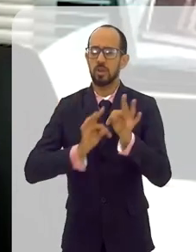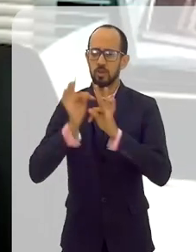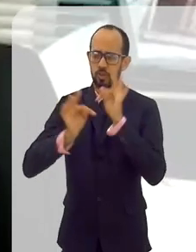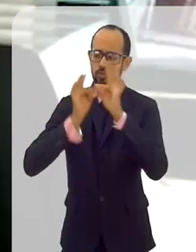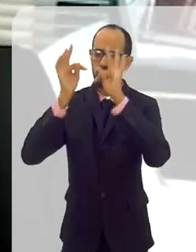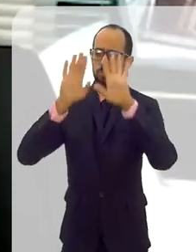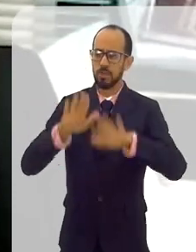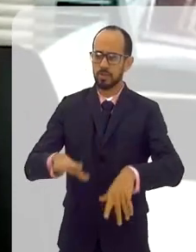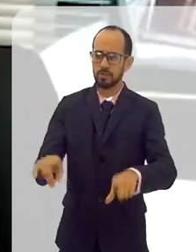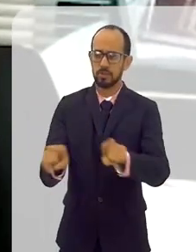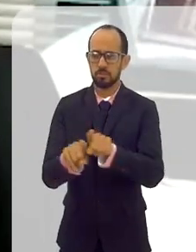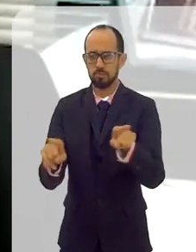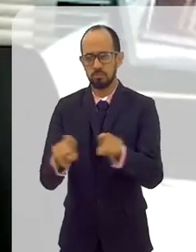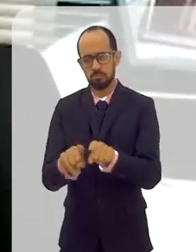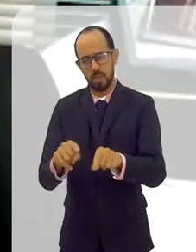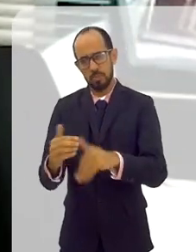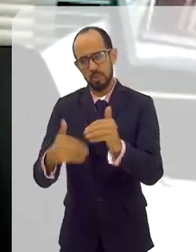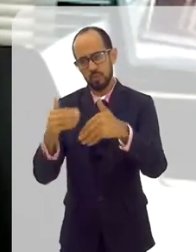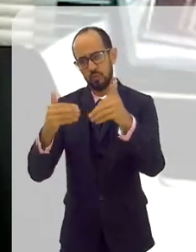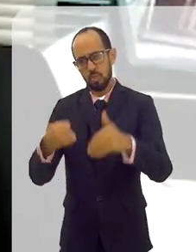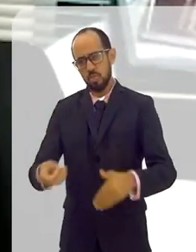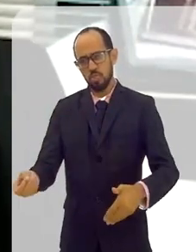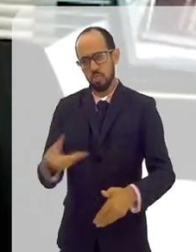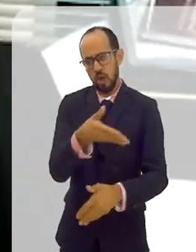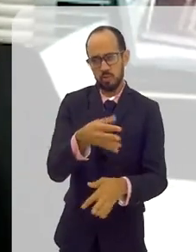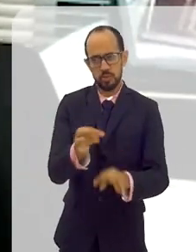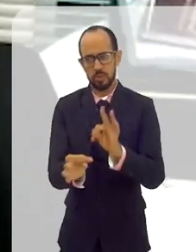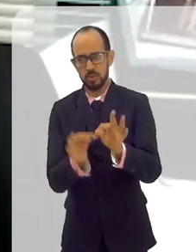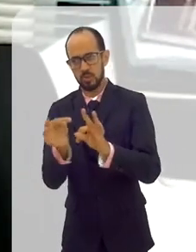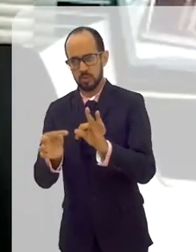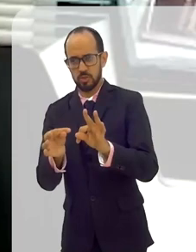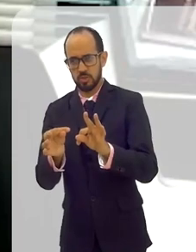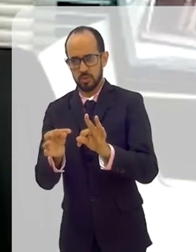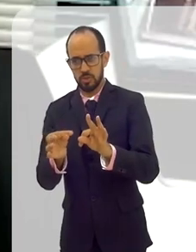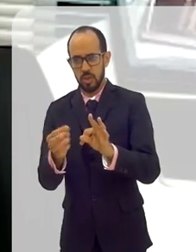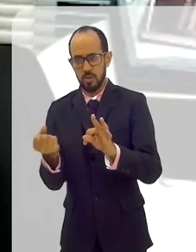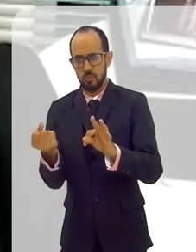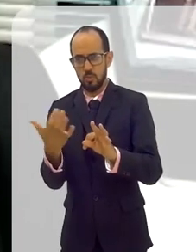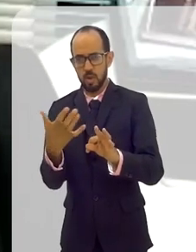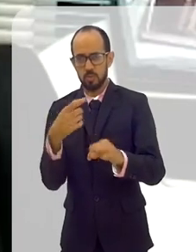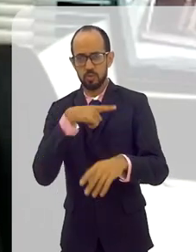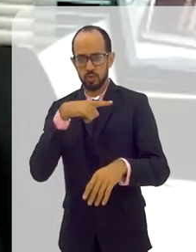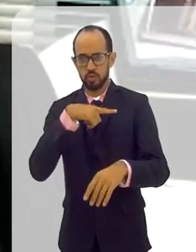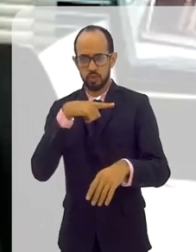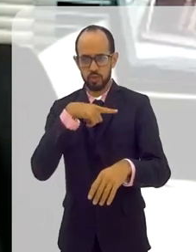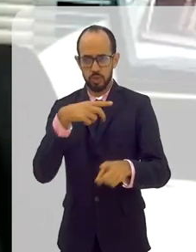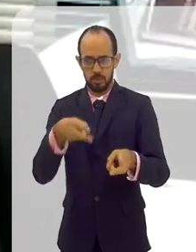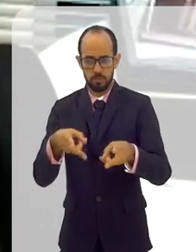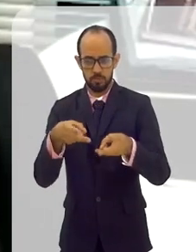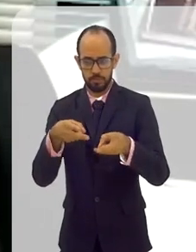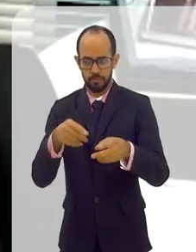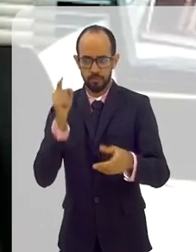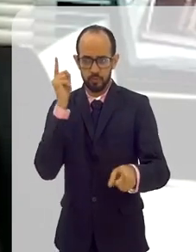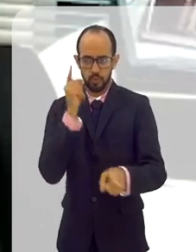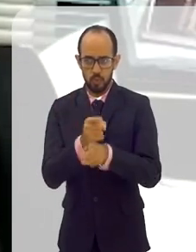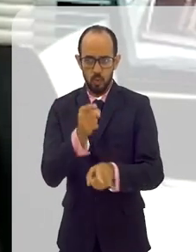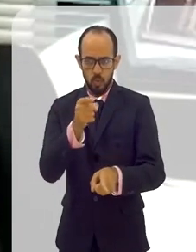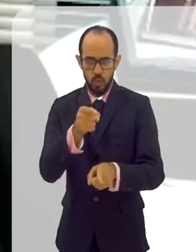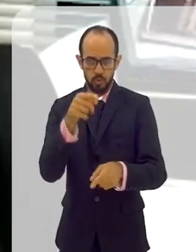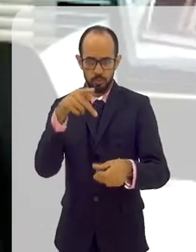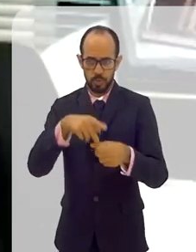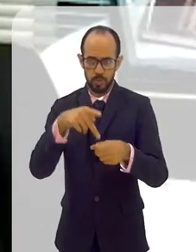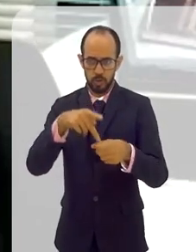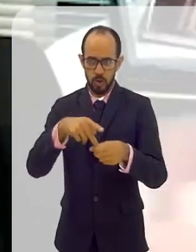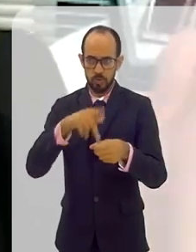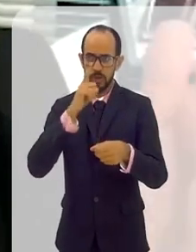tecnológicos, mas também para desenvolvermos novas tecnologias. Quando havia a identificação do petróleo em águas